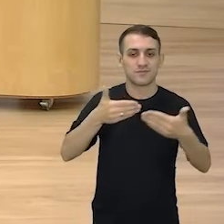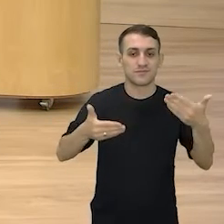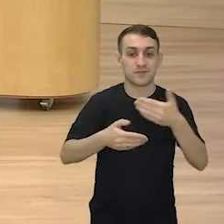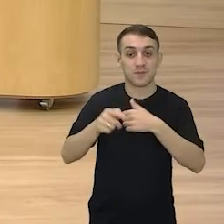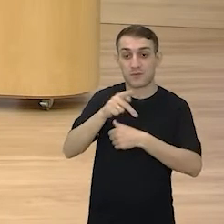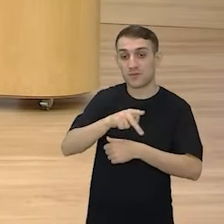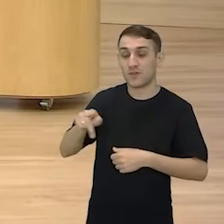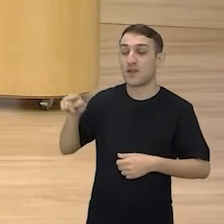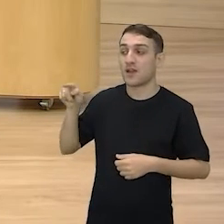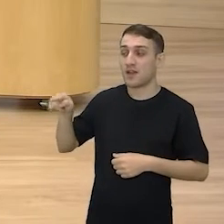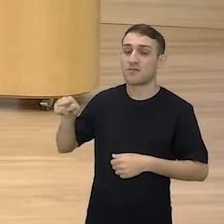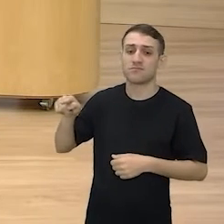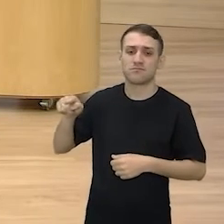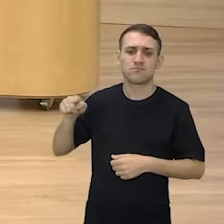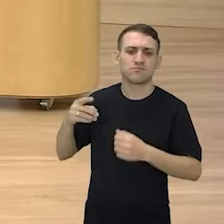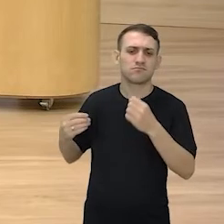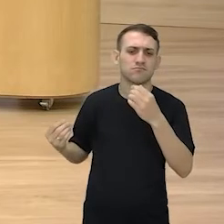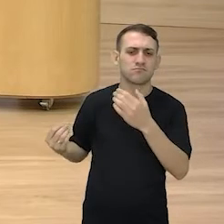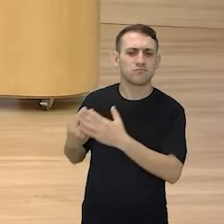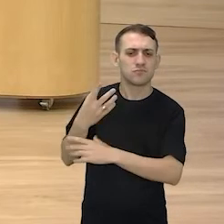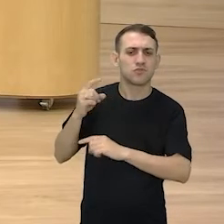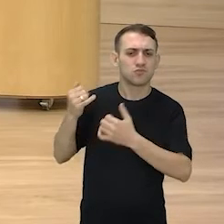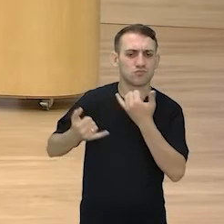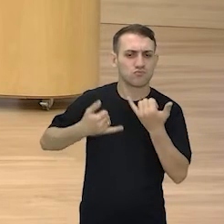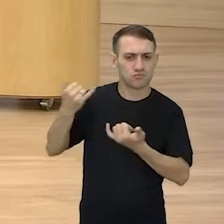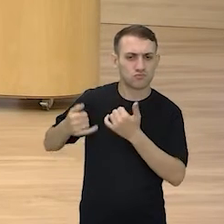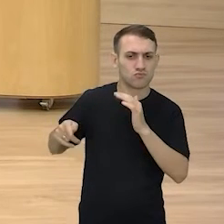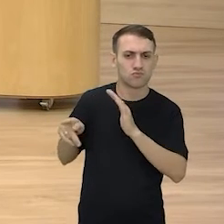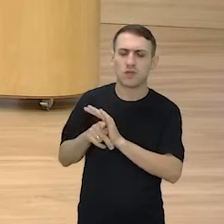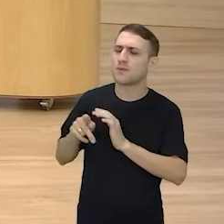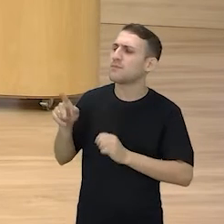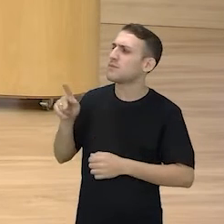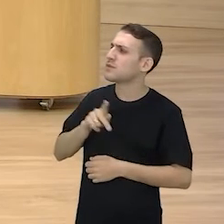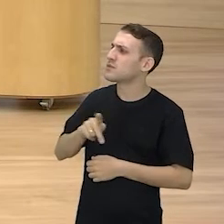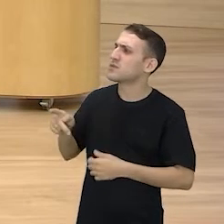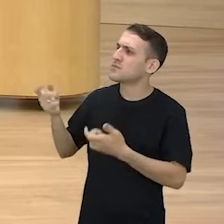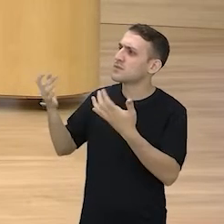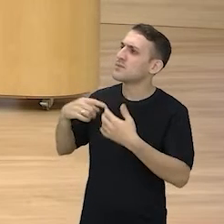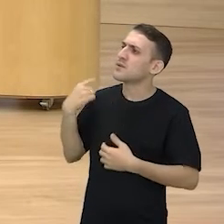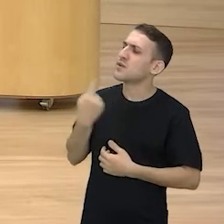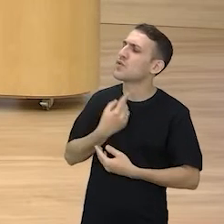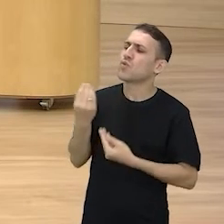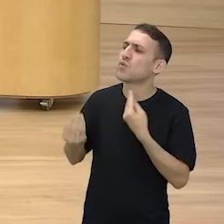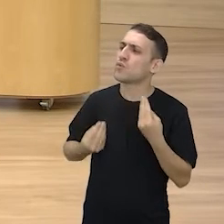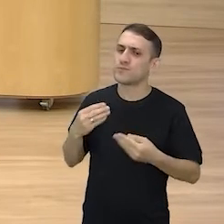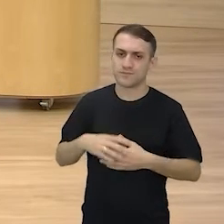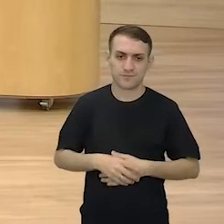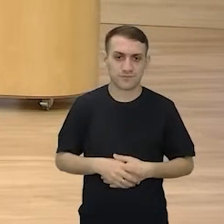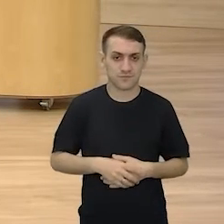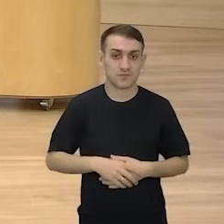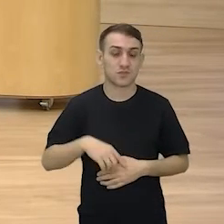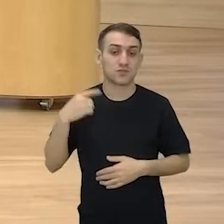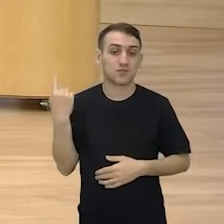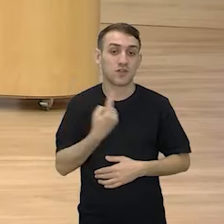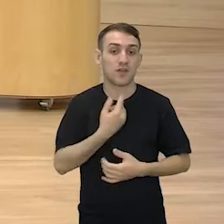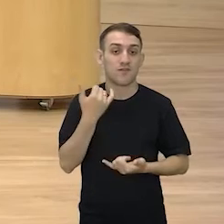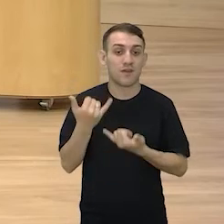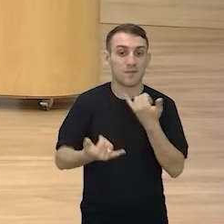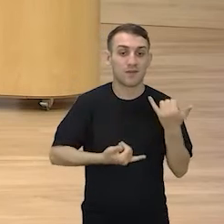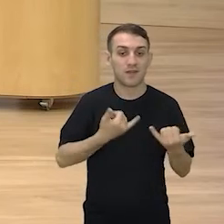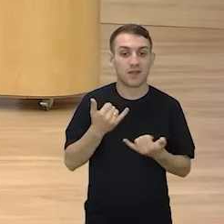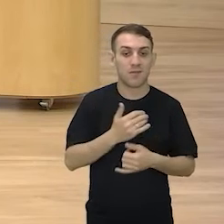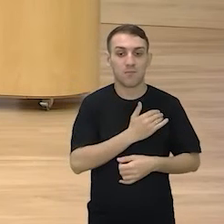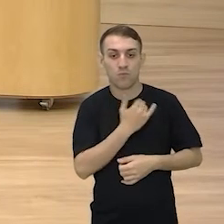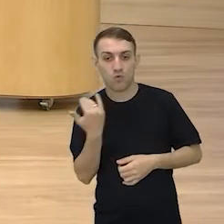professora Juliana, foi ela a criadora do jogo. Professora Ju, conta para a gente como que foi esse A gente vai brincar de morto